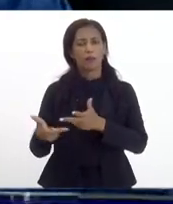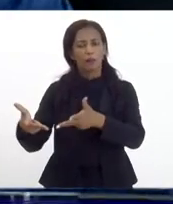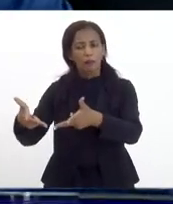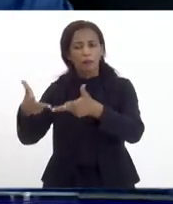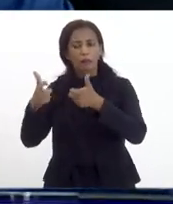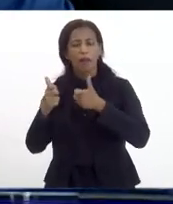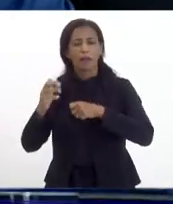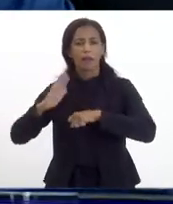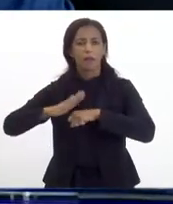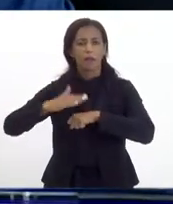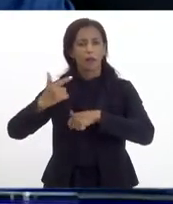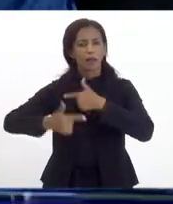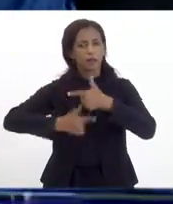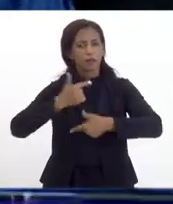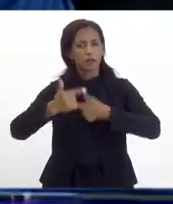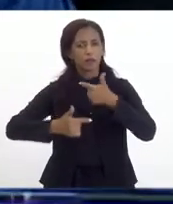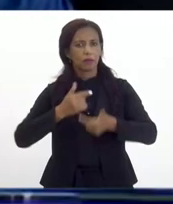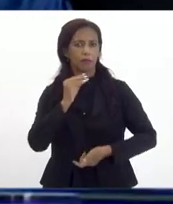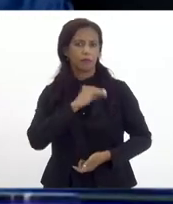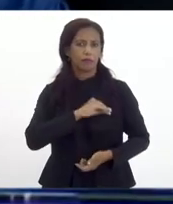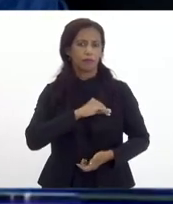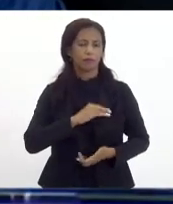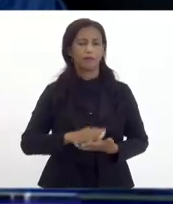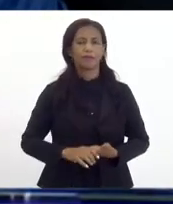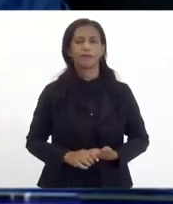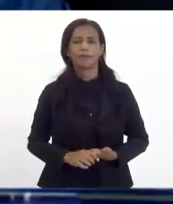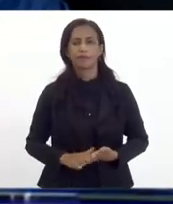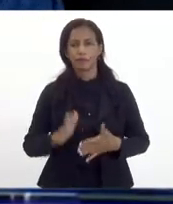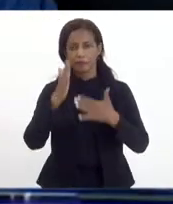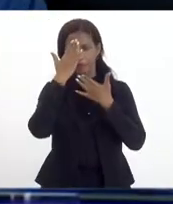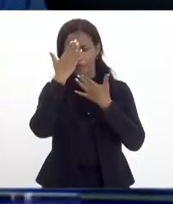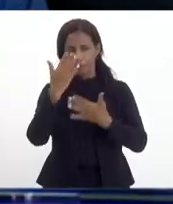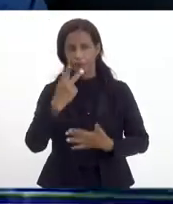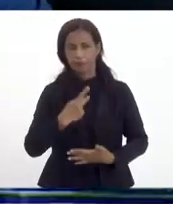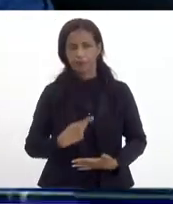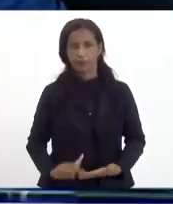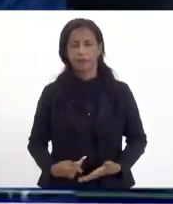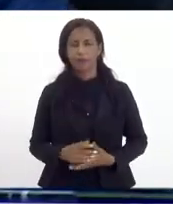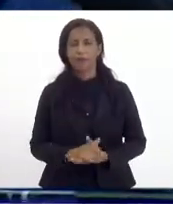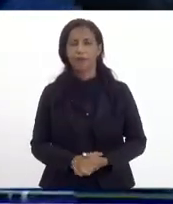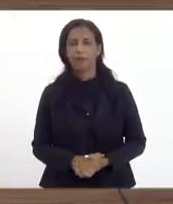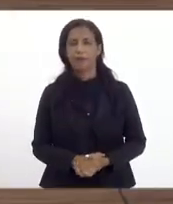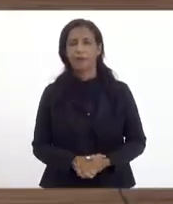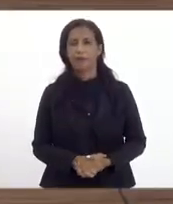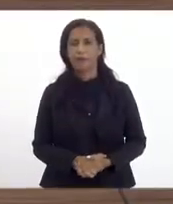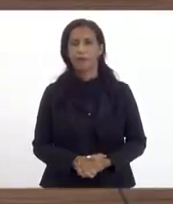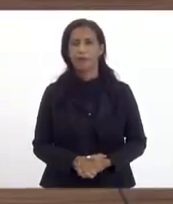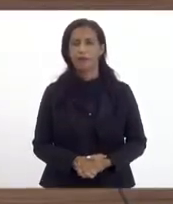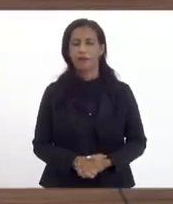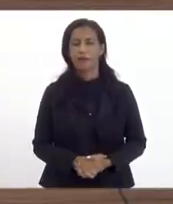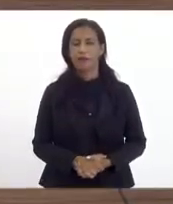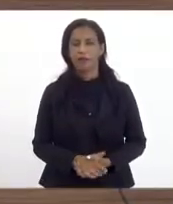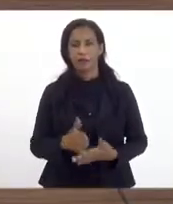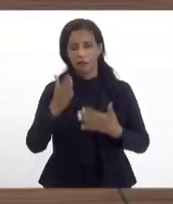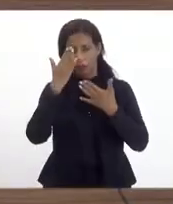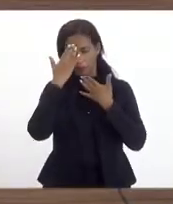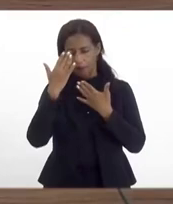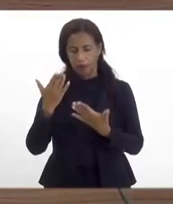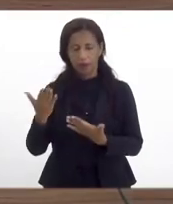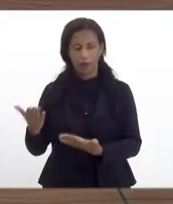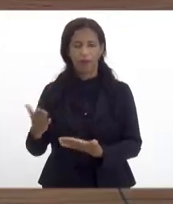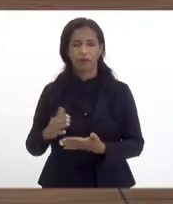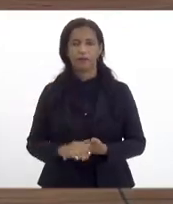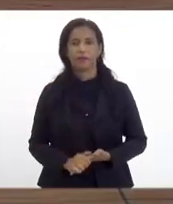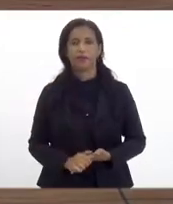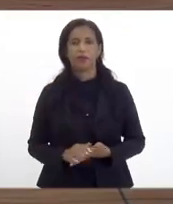trazer mais investimento para gerar emprego e renda e riqueza no nosso estado obrigado presidente mais uma vez obrigado senhor obrigado vossa excelência